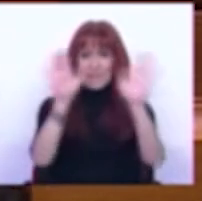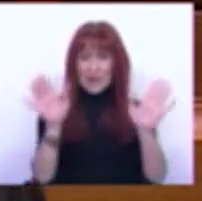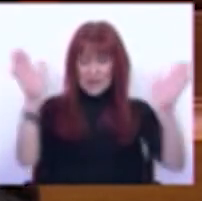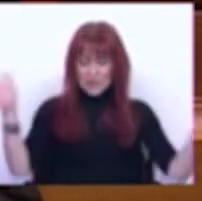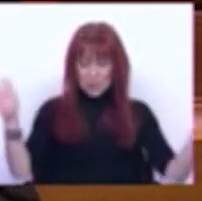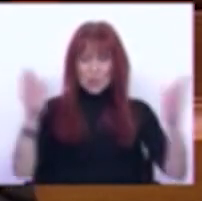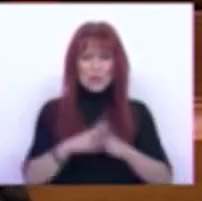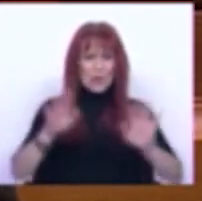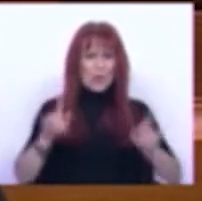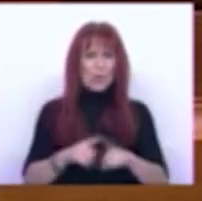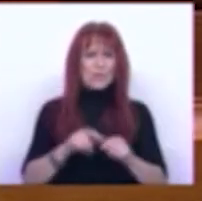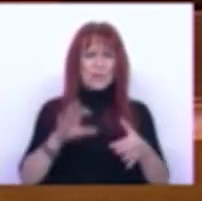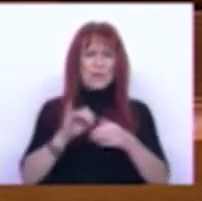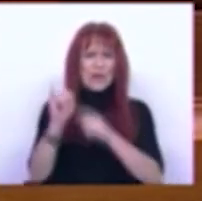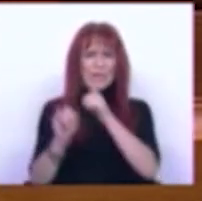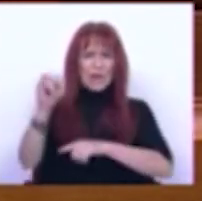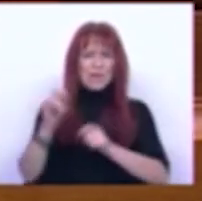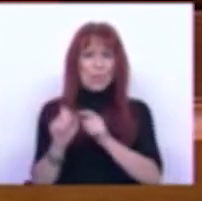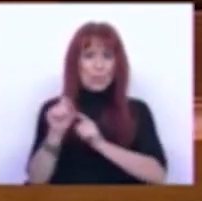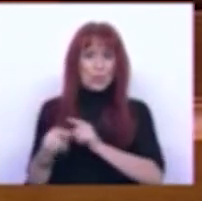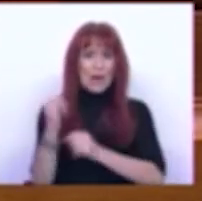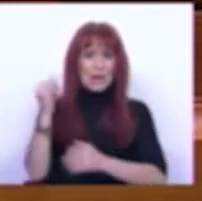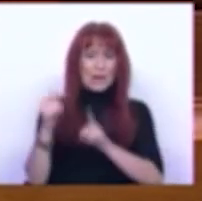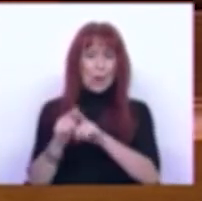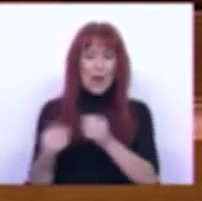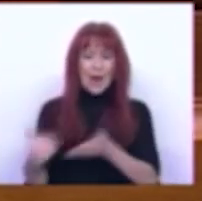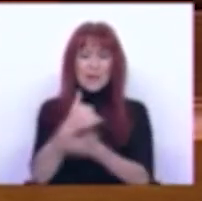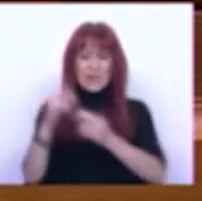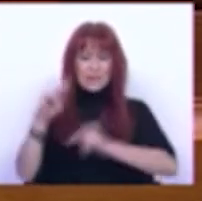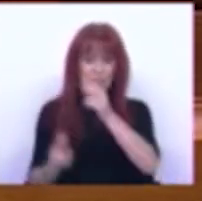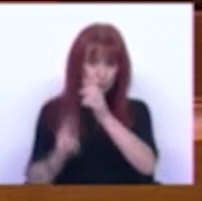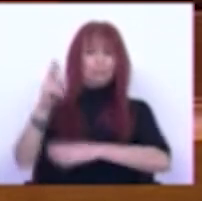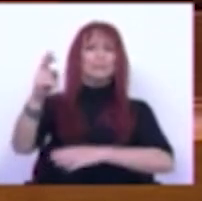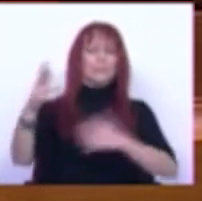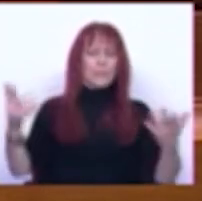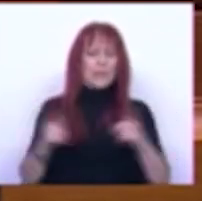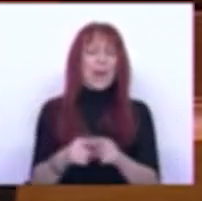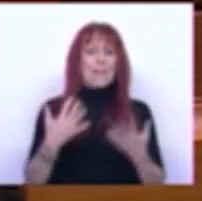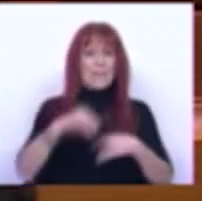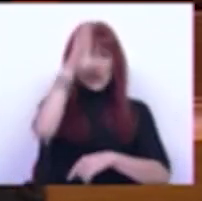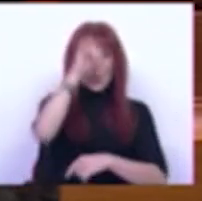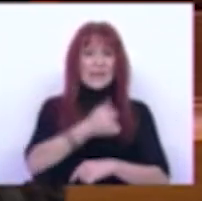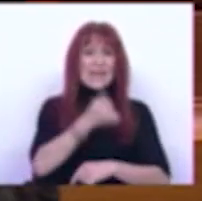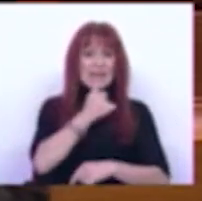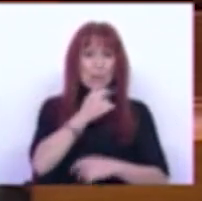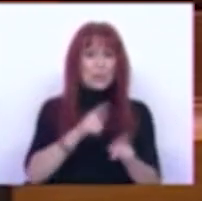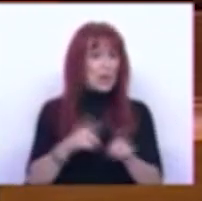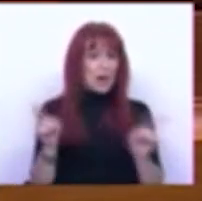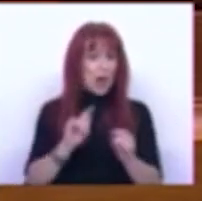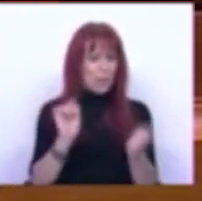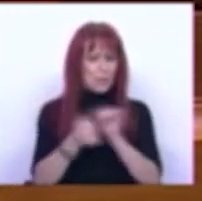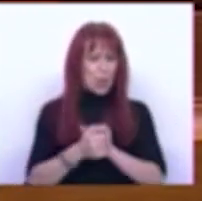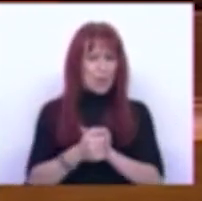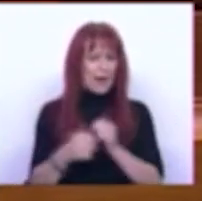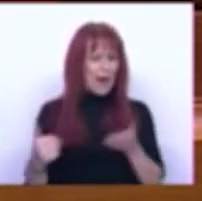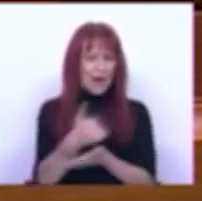A inflação permite um brutal aumento da receita fiscal mas o governo decidiu não usar